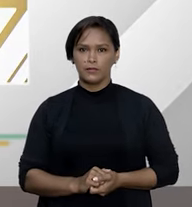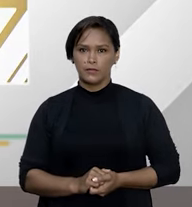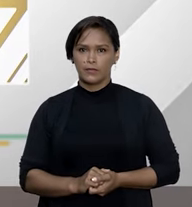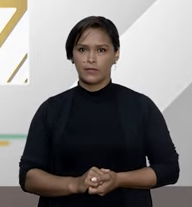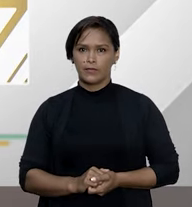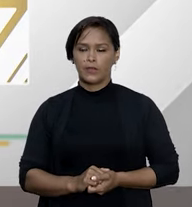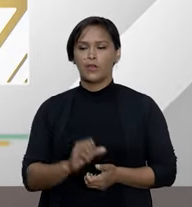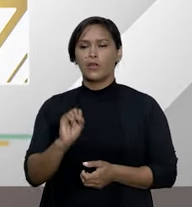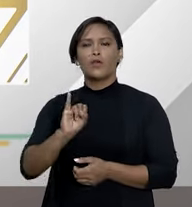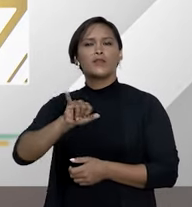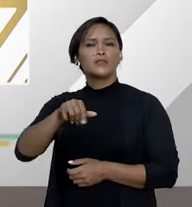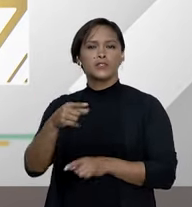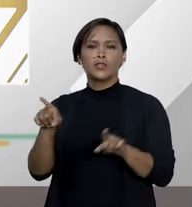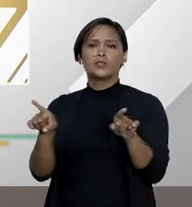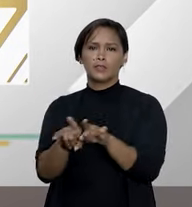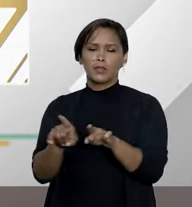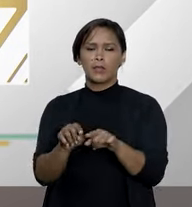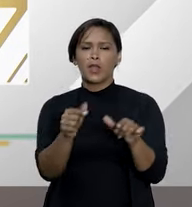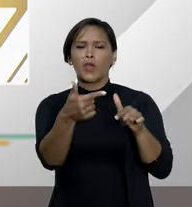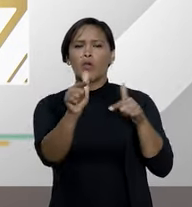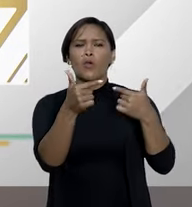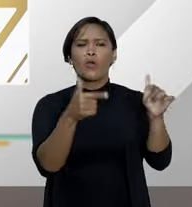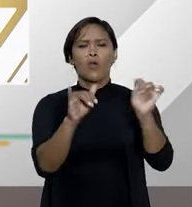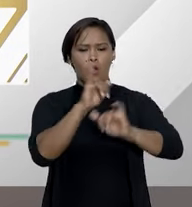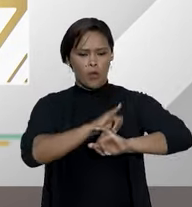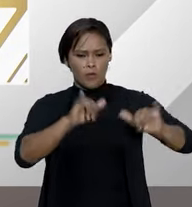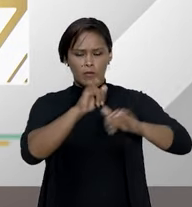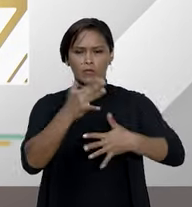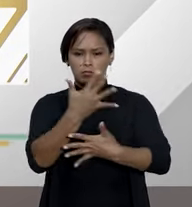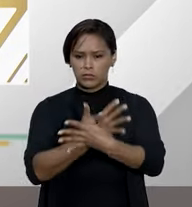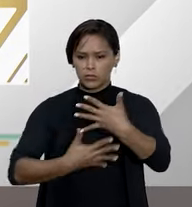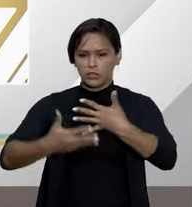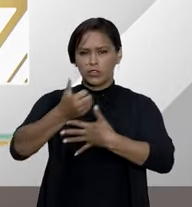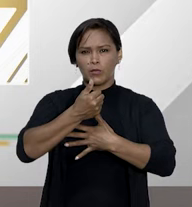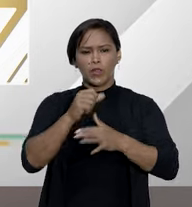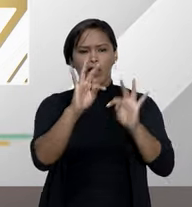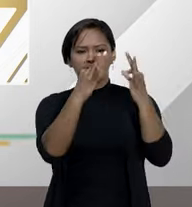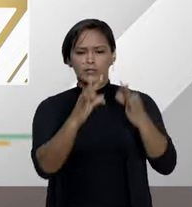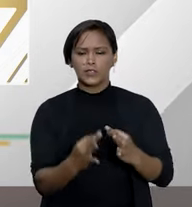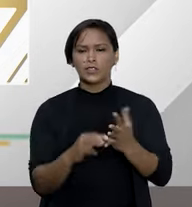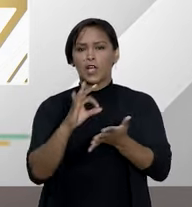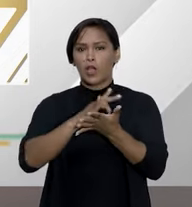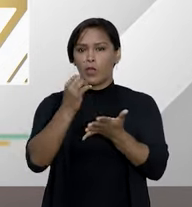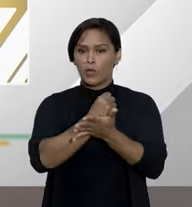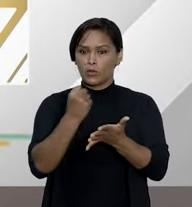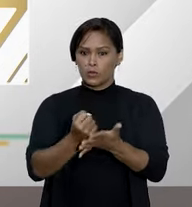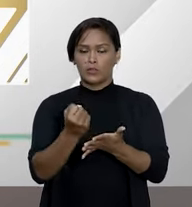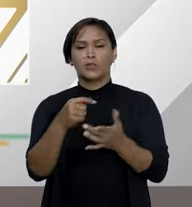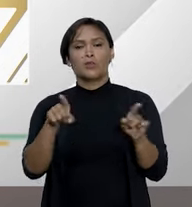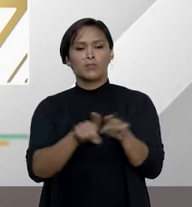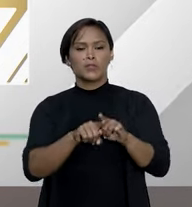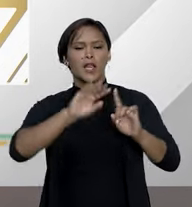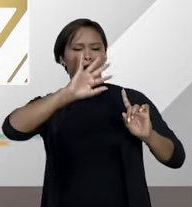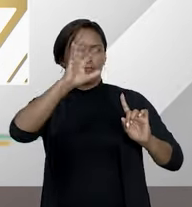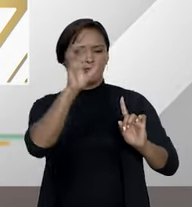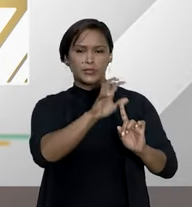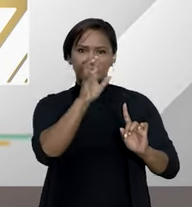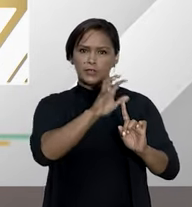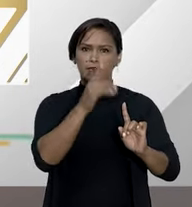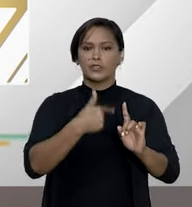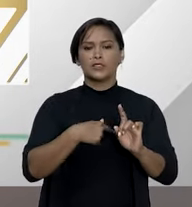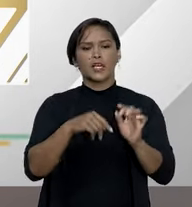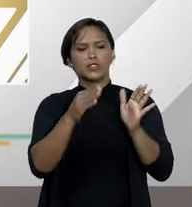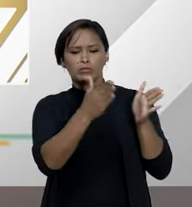O STJ também tem outro enunciado sumular que trata da cláusula contratual que prevê a abusividade da